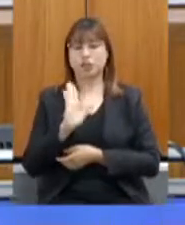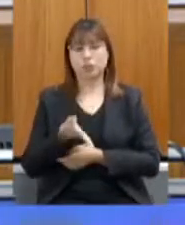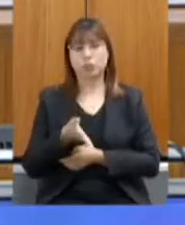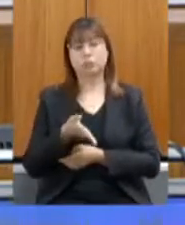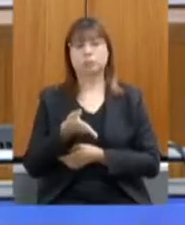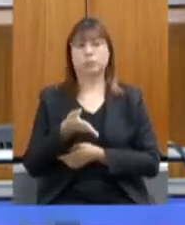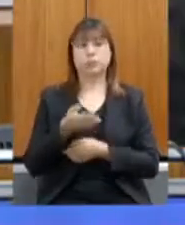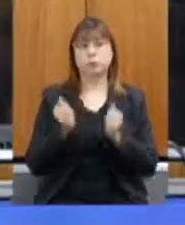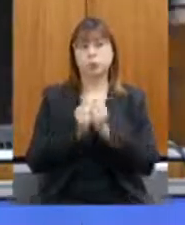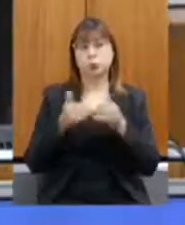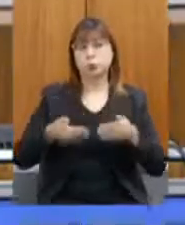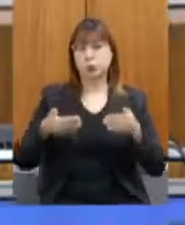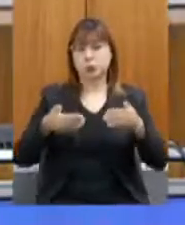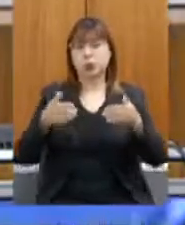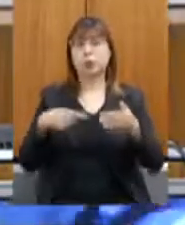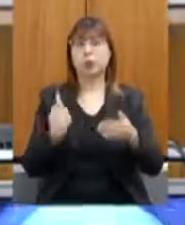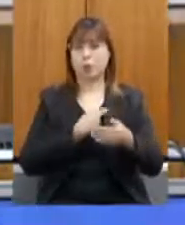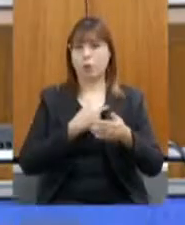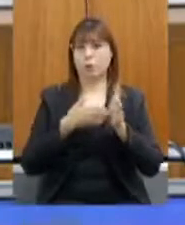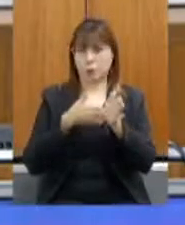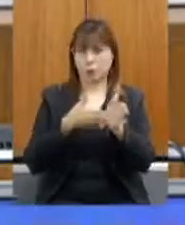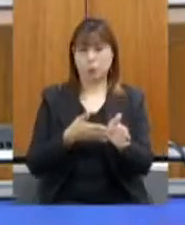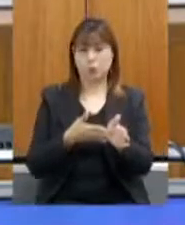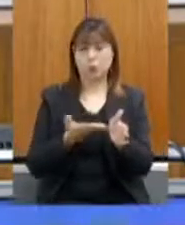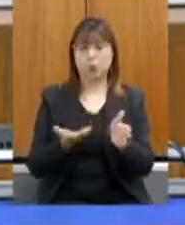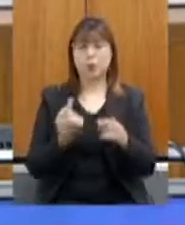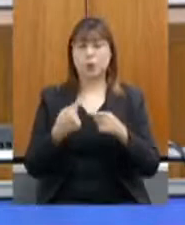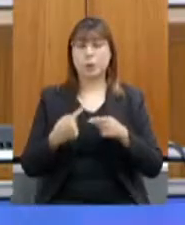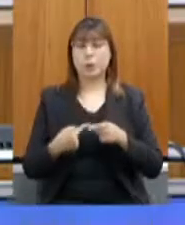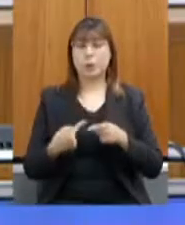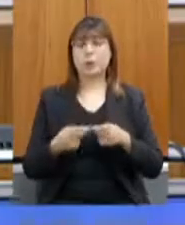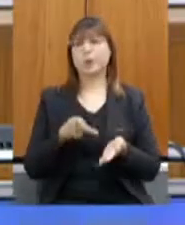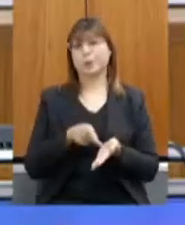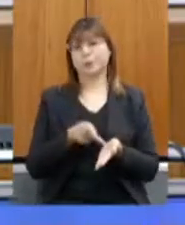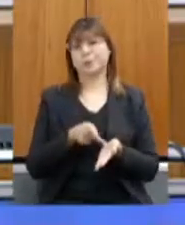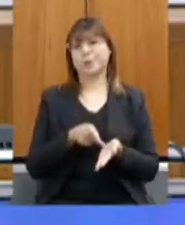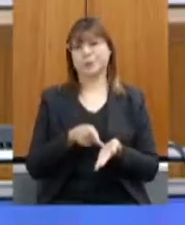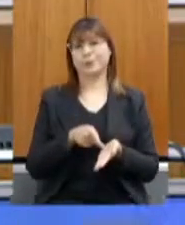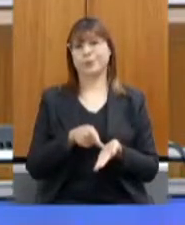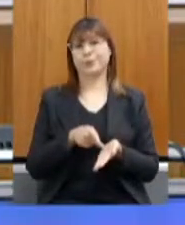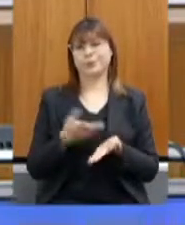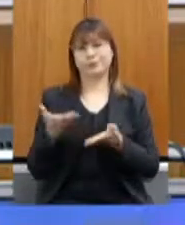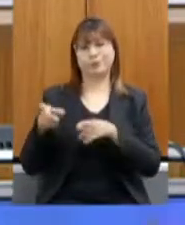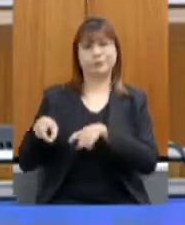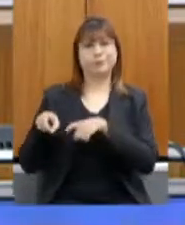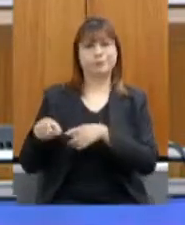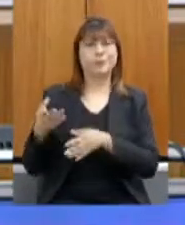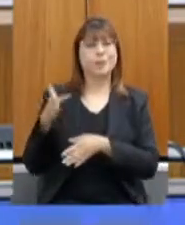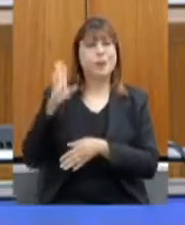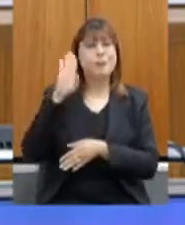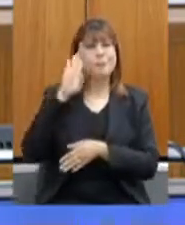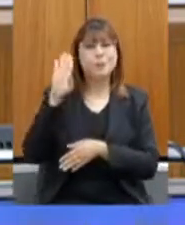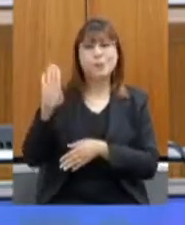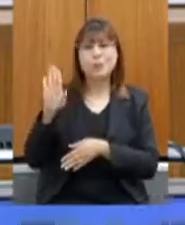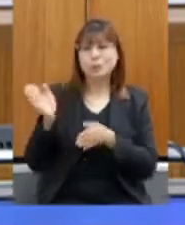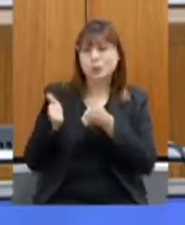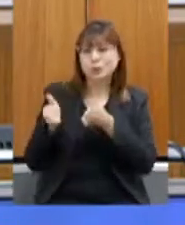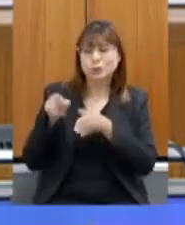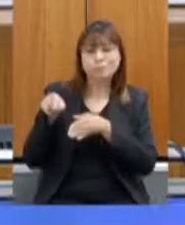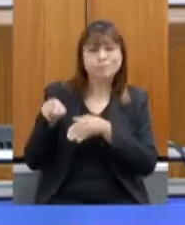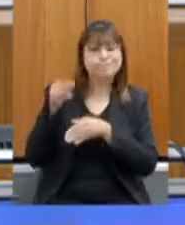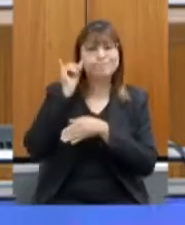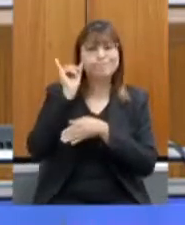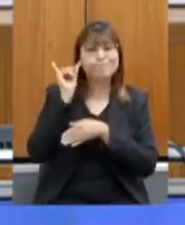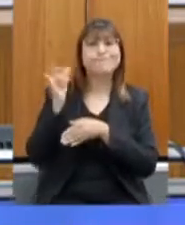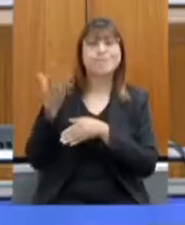Ministério e nós vamos estar acompanhando nos próximos dias porque, realmente, para o produtor, principalmente o pequeno, a situação é muito